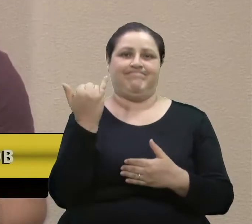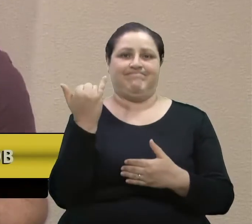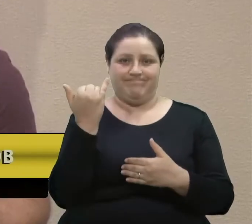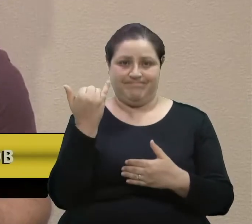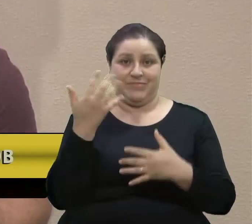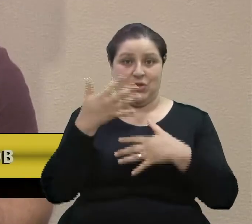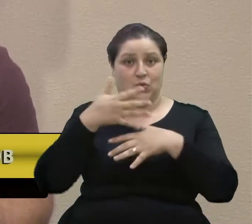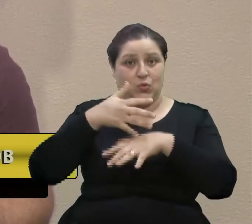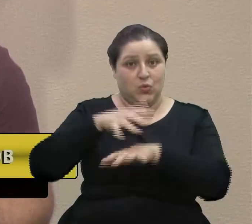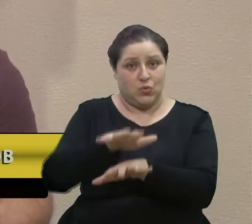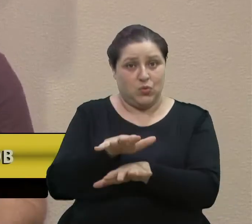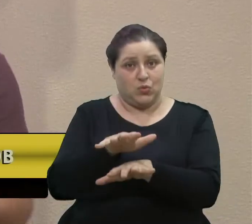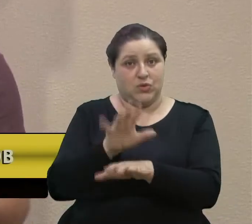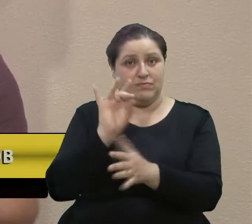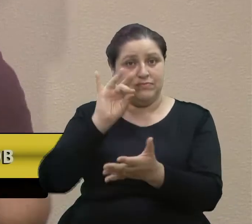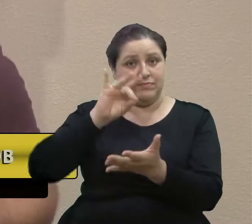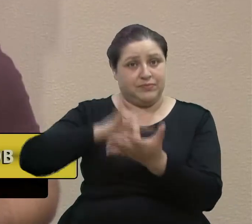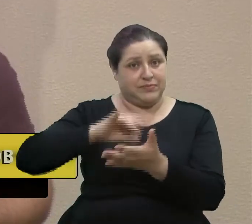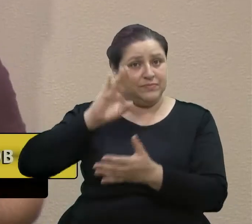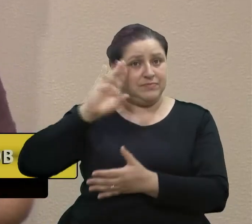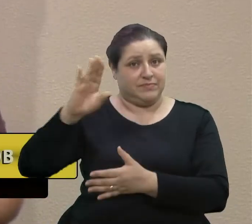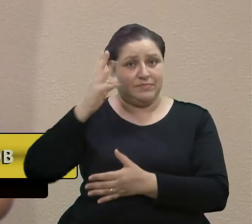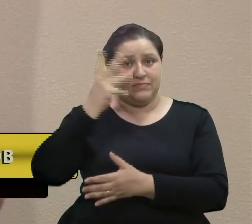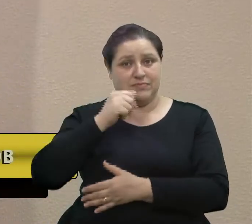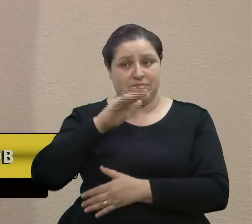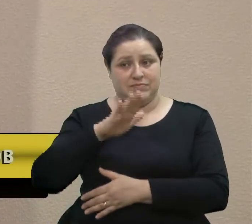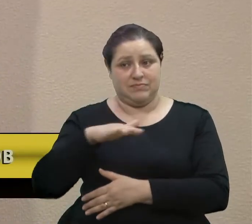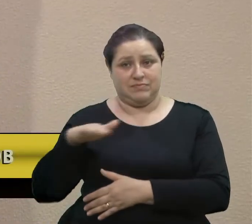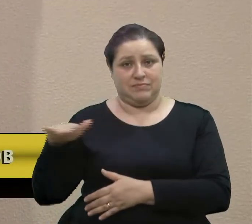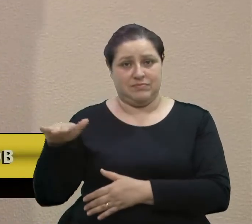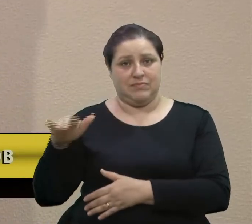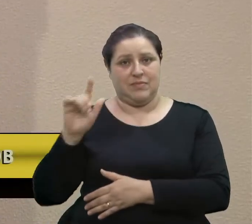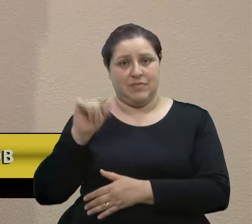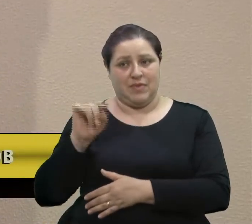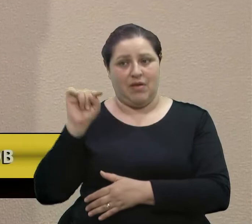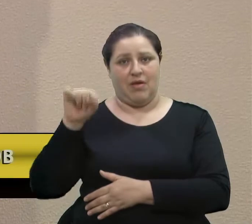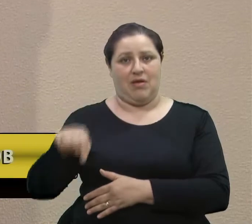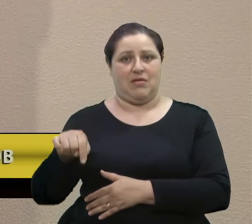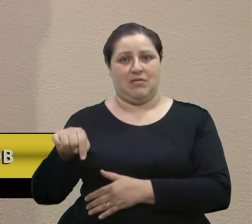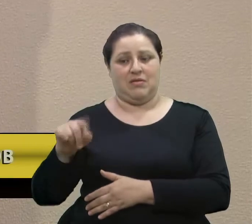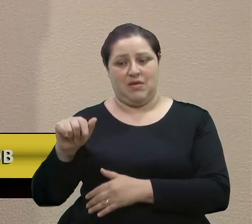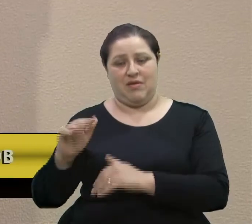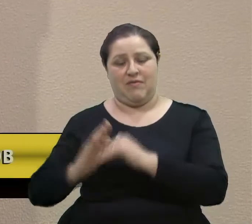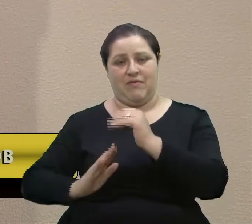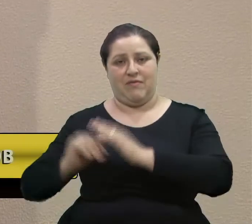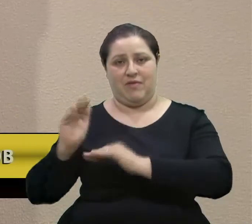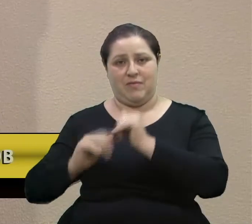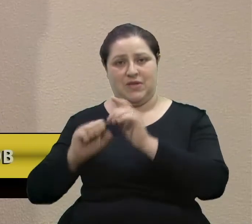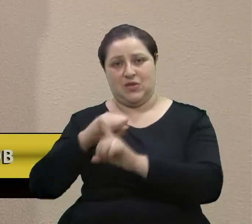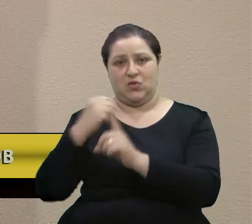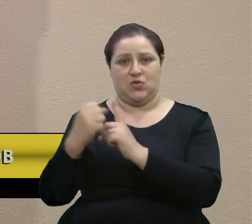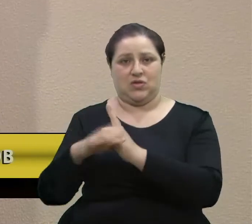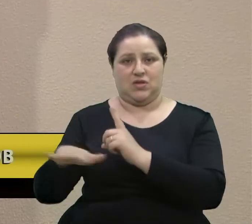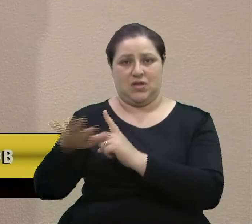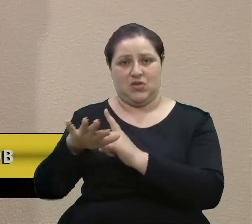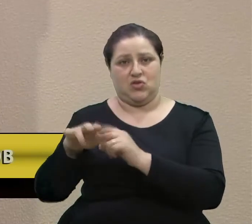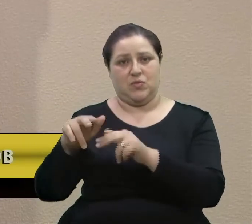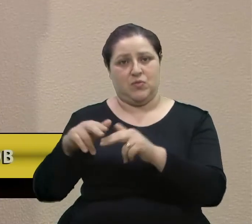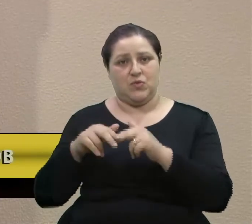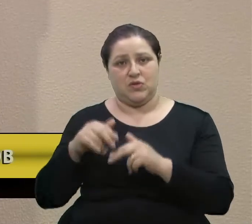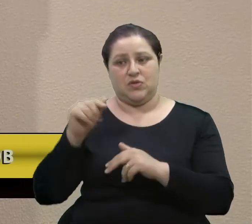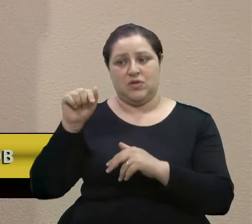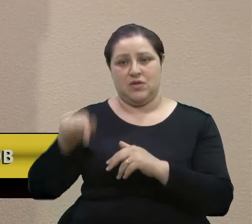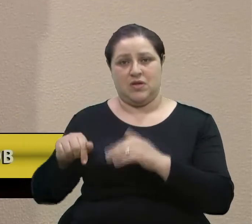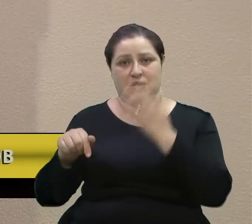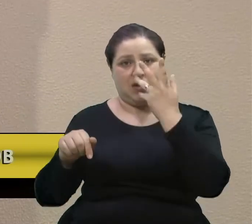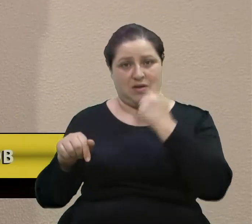incluir principalmente as crianças. A parte verdadeira. Que é aí que é a formação da sociedade. E as crianças, e